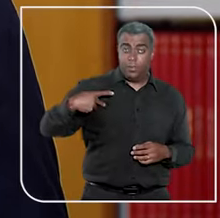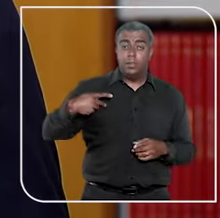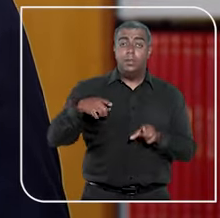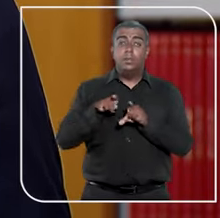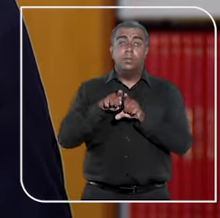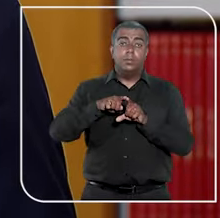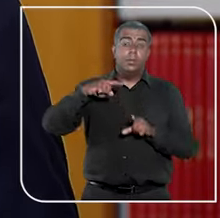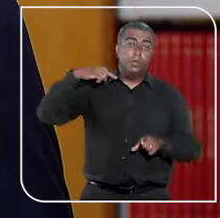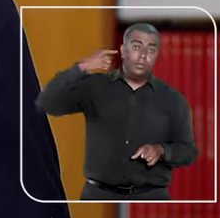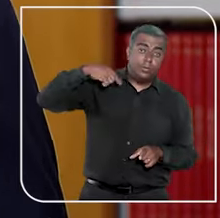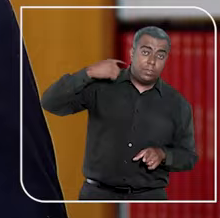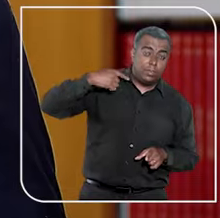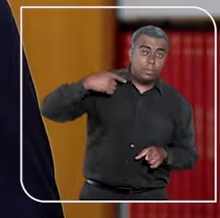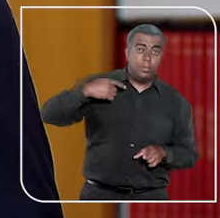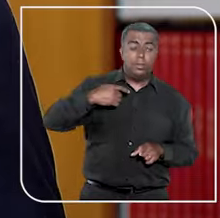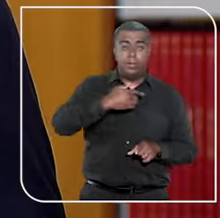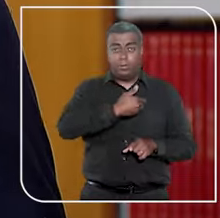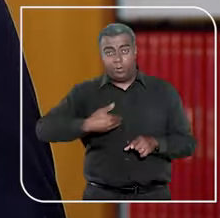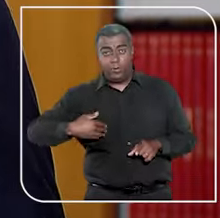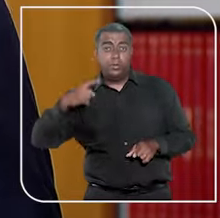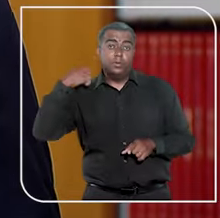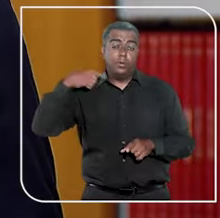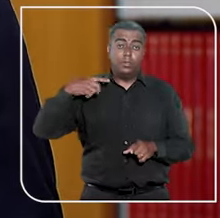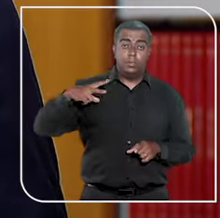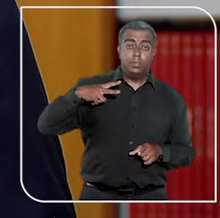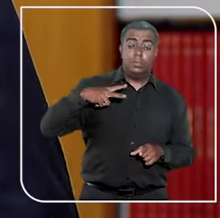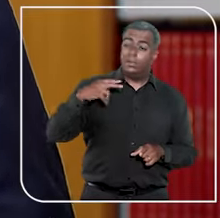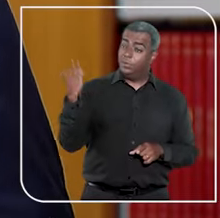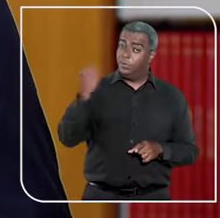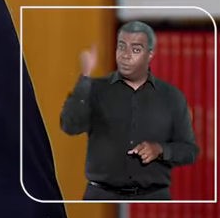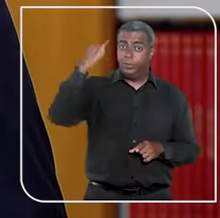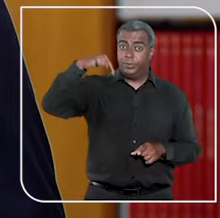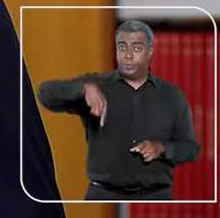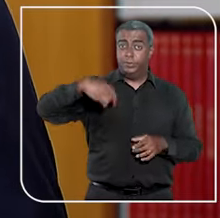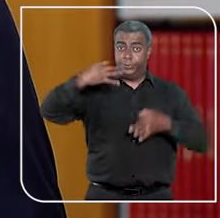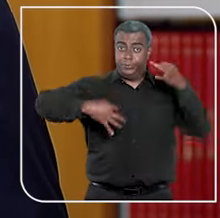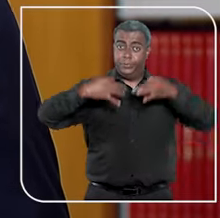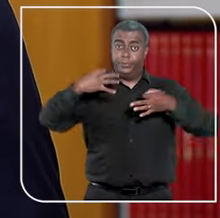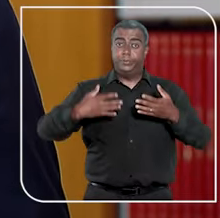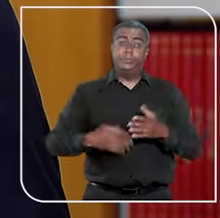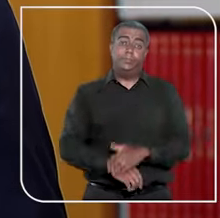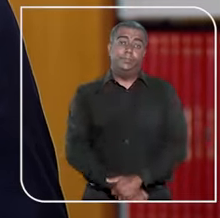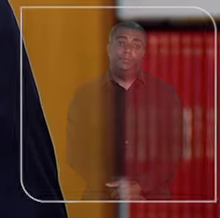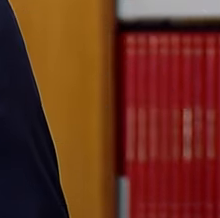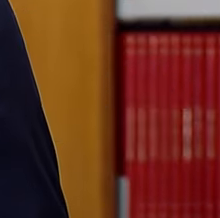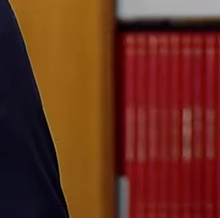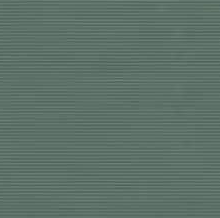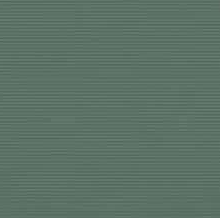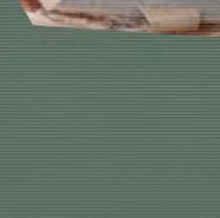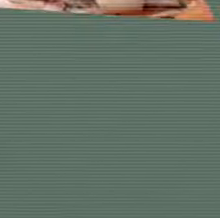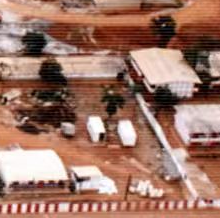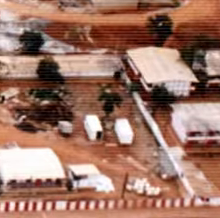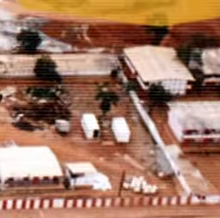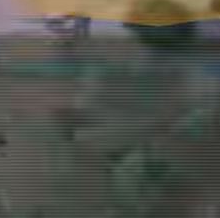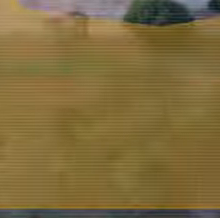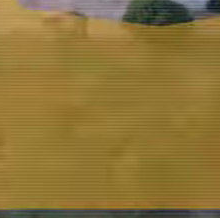Defensoria Pública e as advocacias pública e privada são imprescindíveis na busca por justiça.